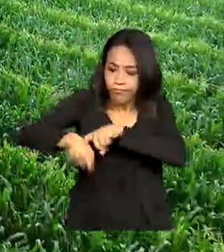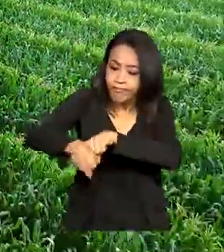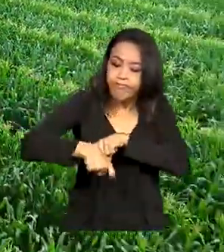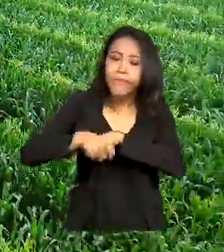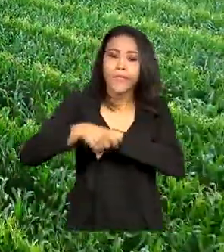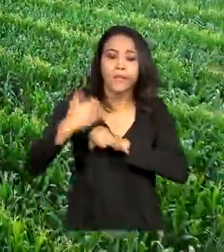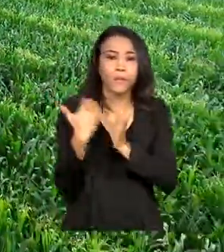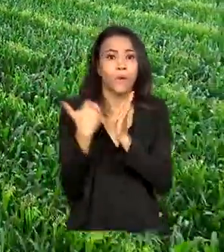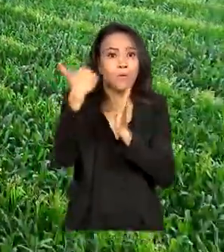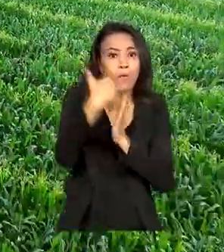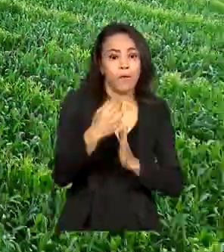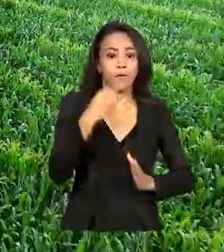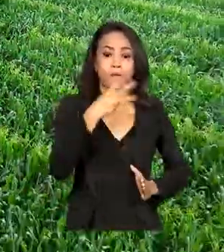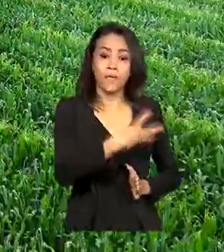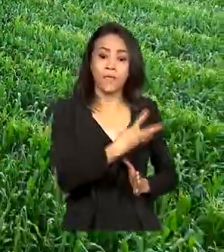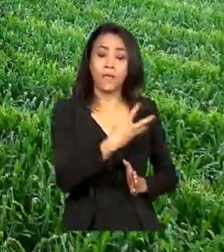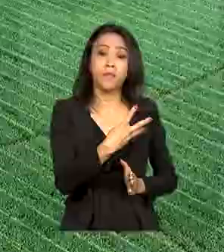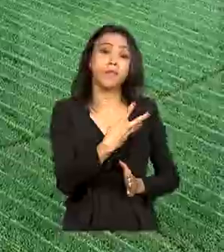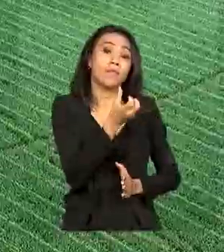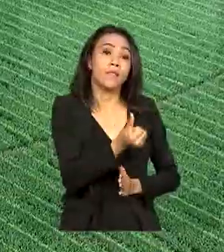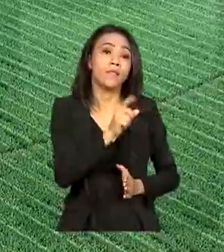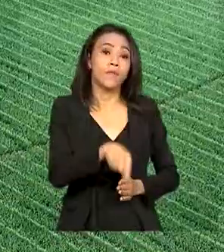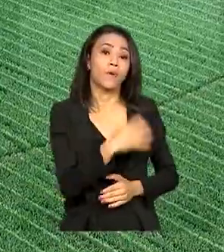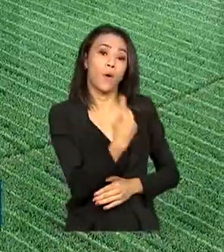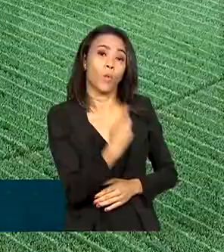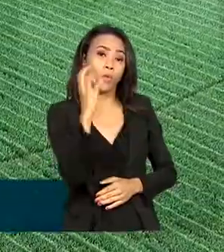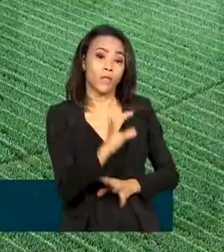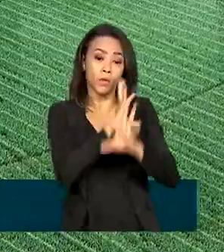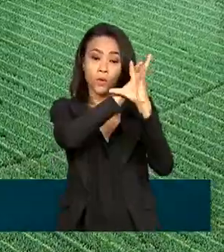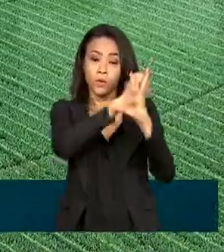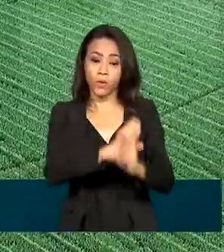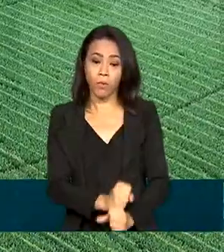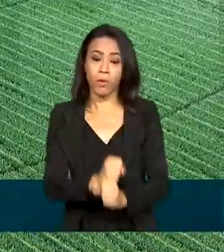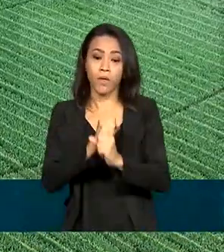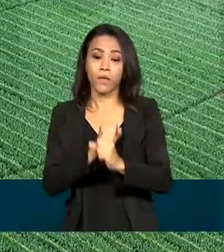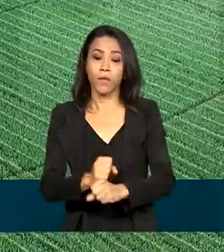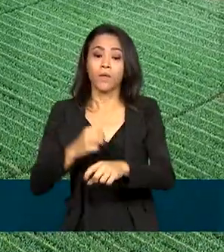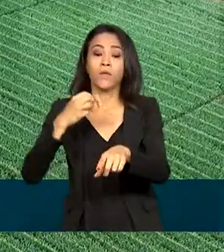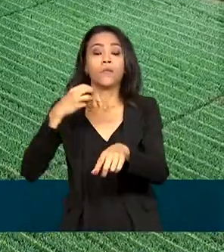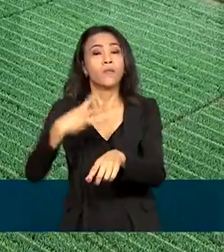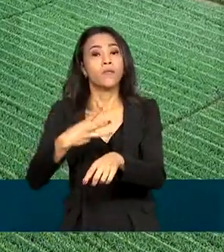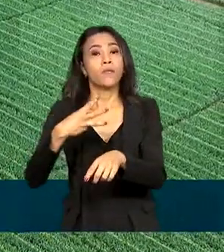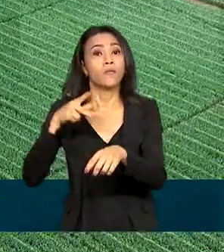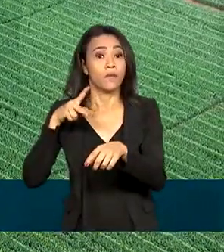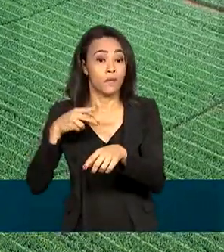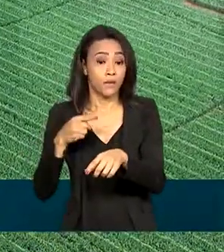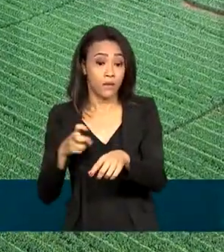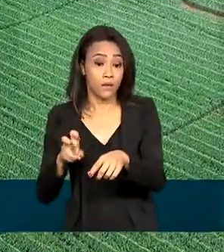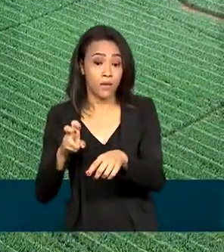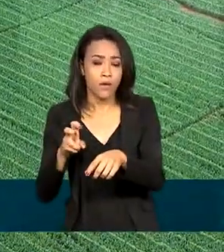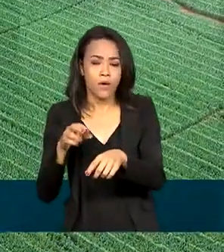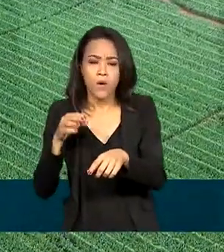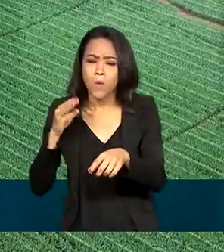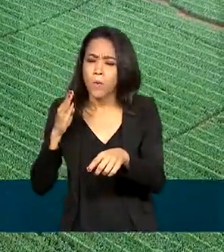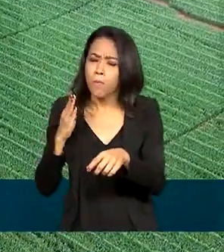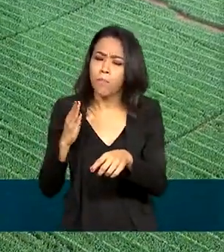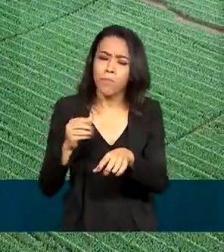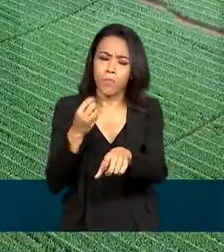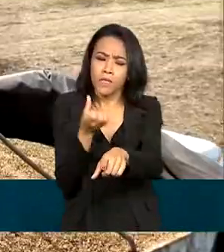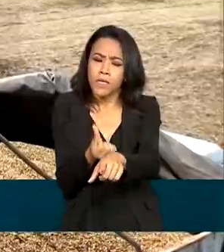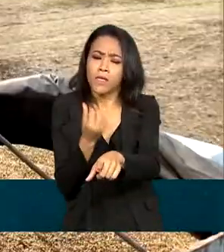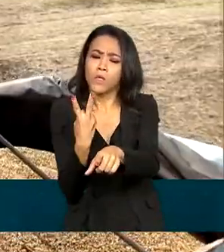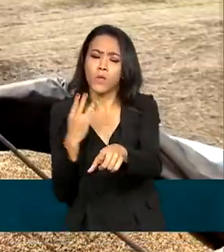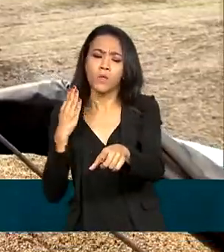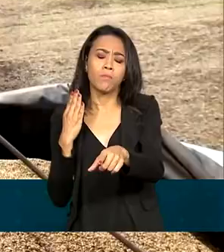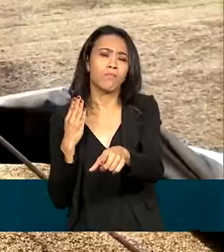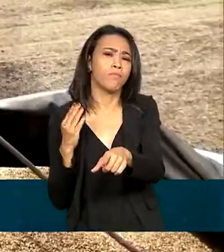de 36,1%, totalizando 75 bilhões de dólares em exportações, um aumento bastante significativo em relação ao 2021.